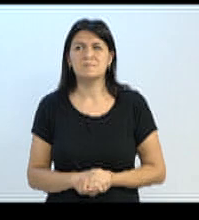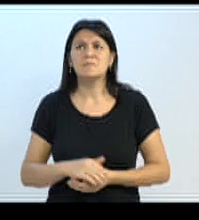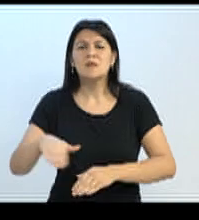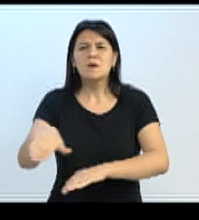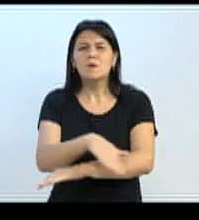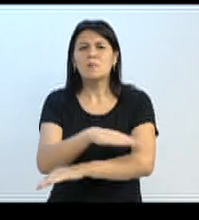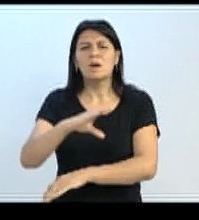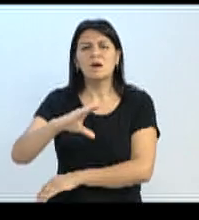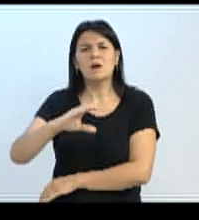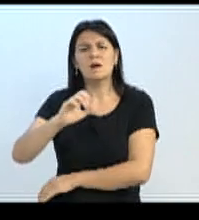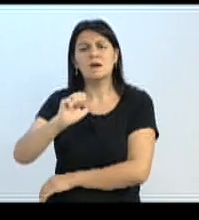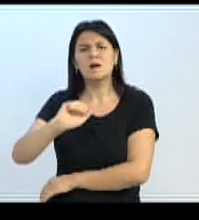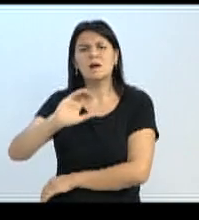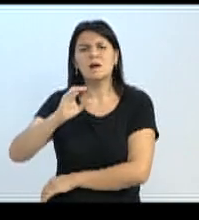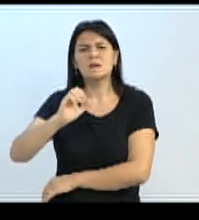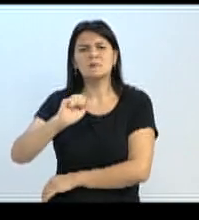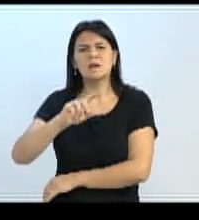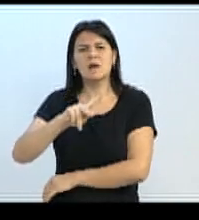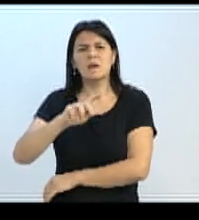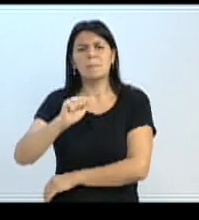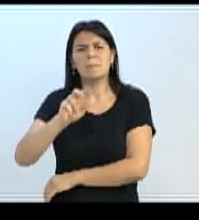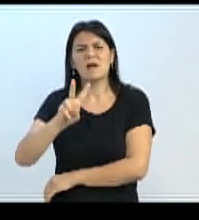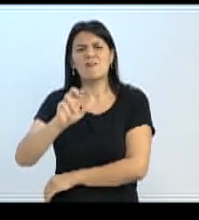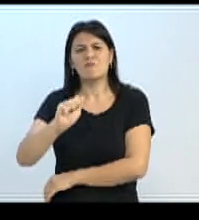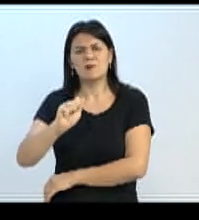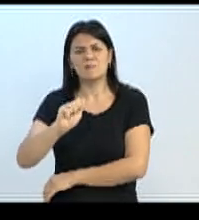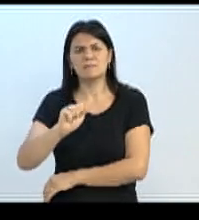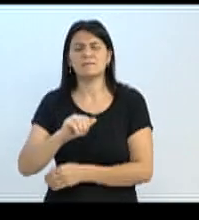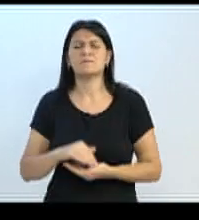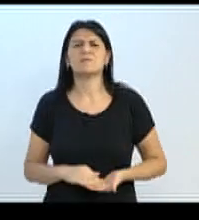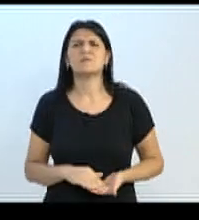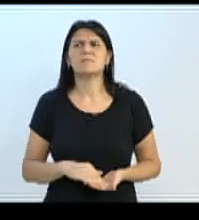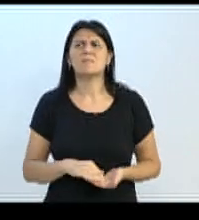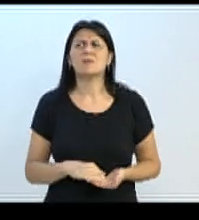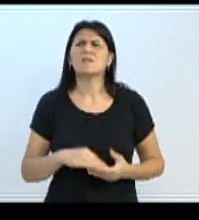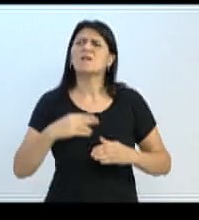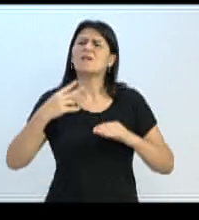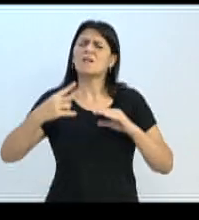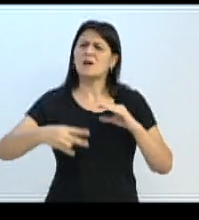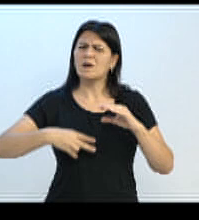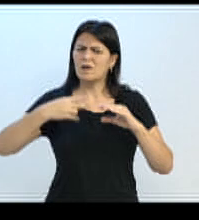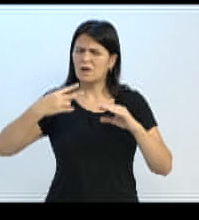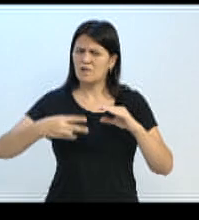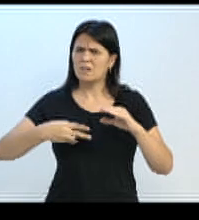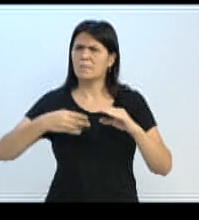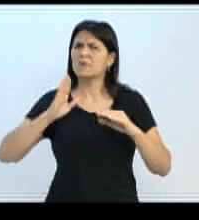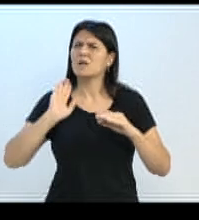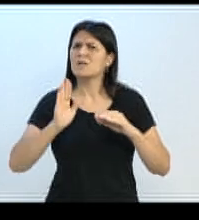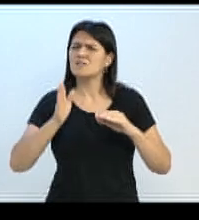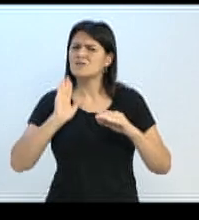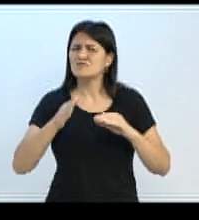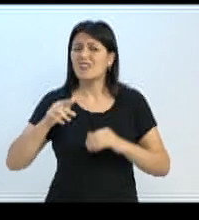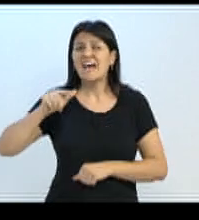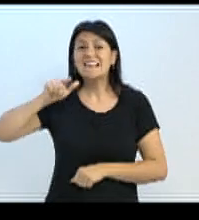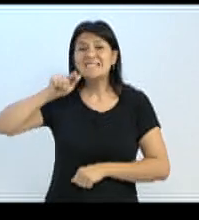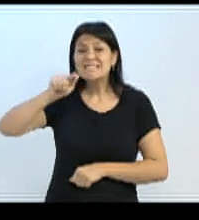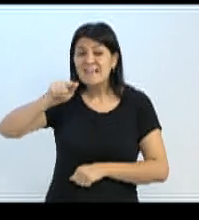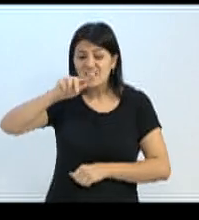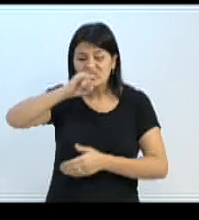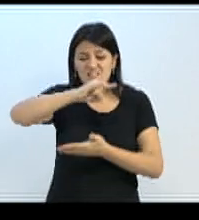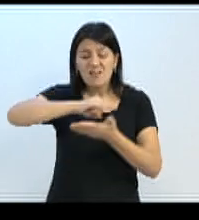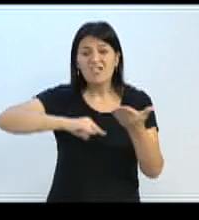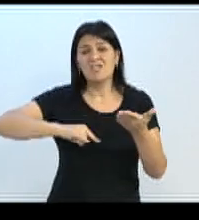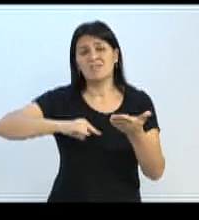Aê, Rua Caçapava. Pô, já fizemos aqui, essa Câmara, os vereadores que já fizeram sete requerimentos.